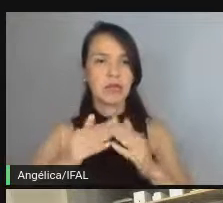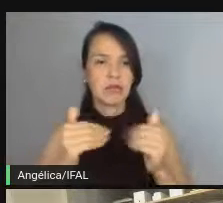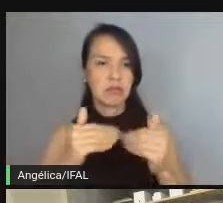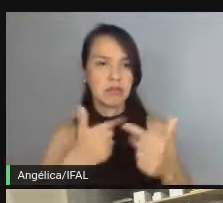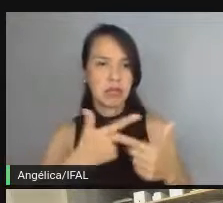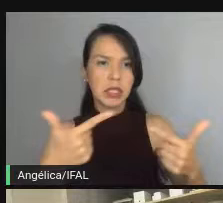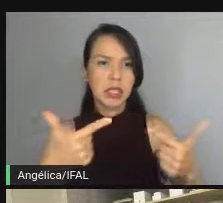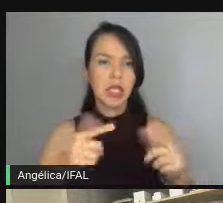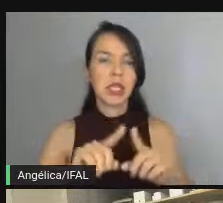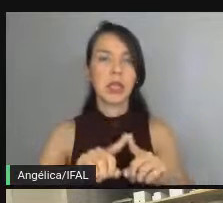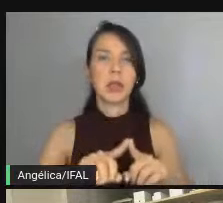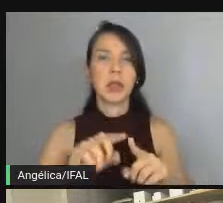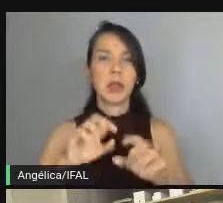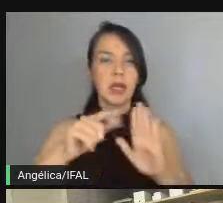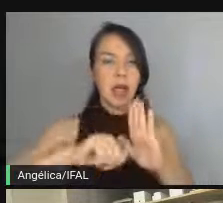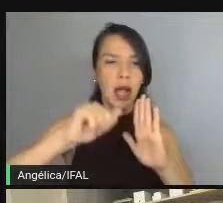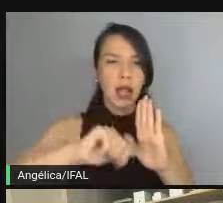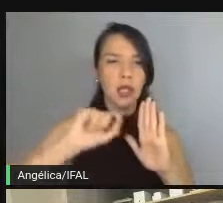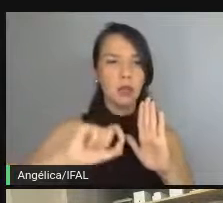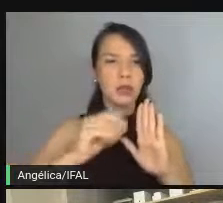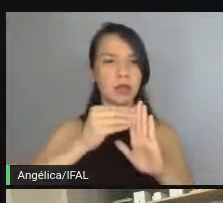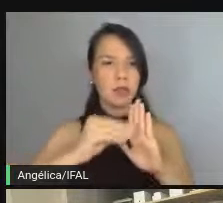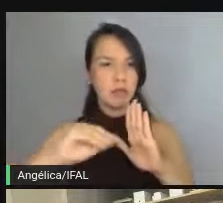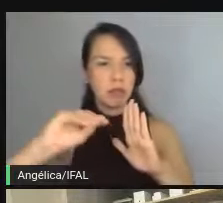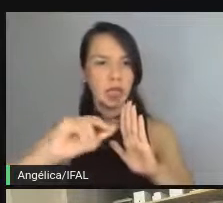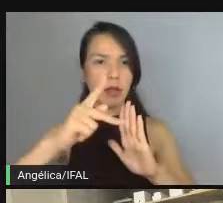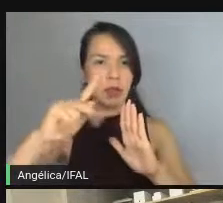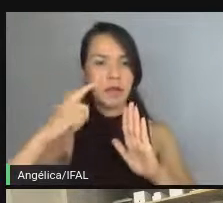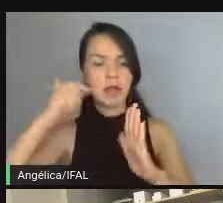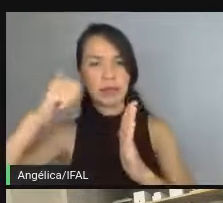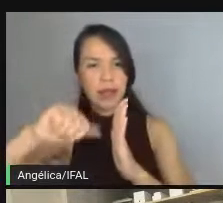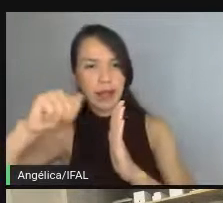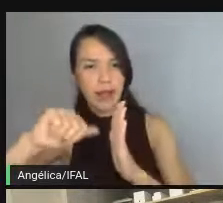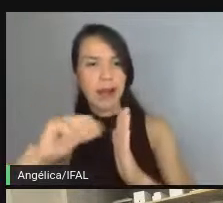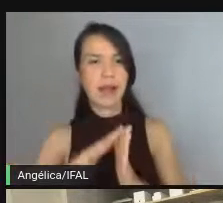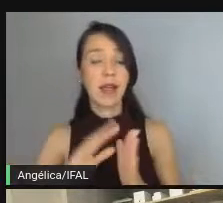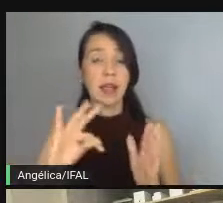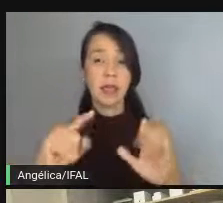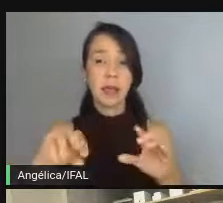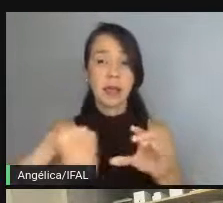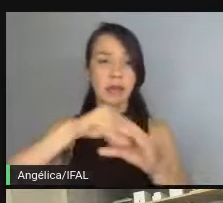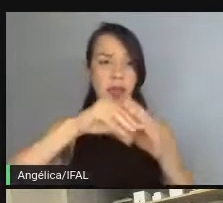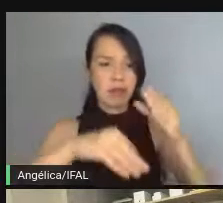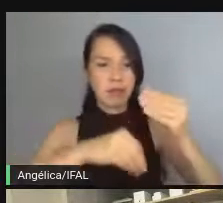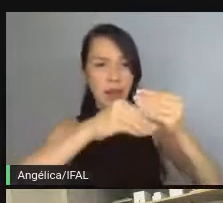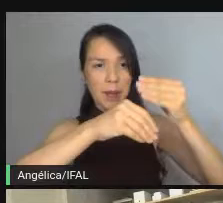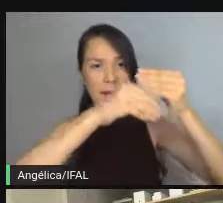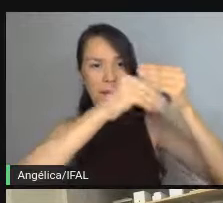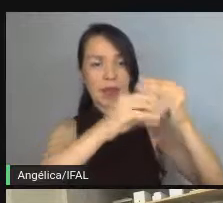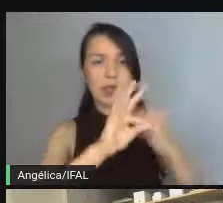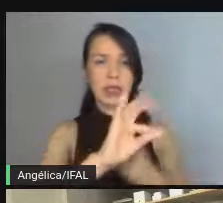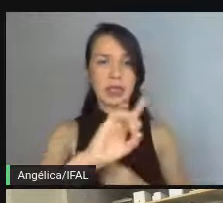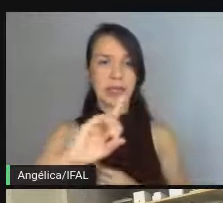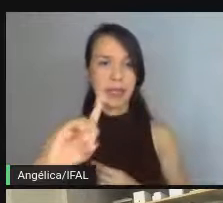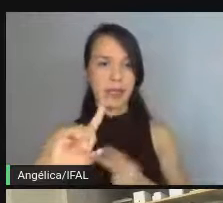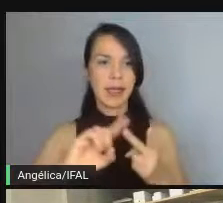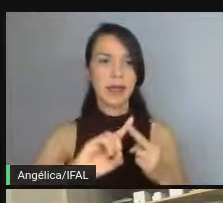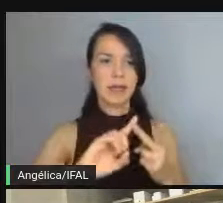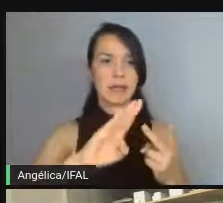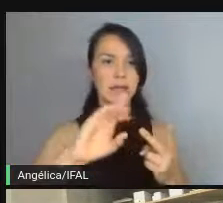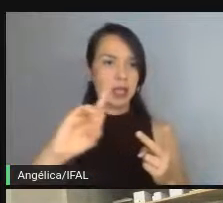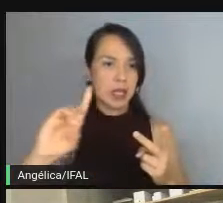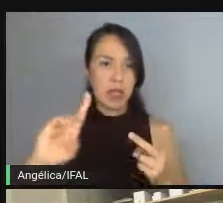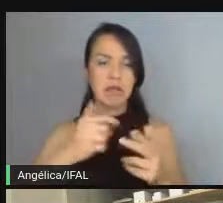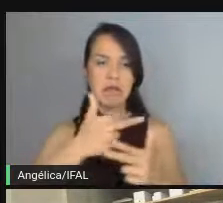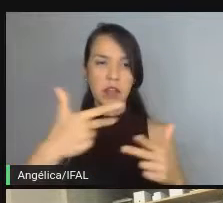a análise do que foi passado para vocês e a implementação utilizando TDD, BDD e assim por